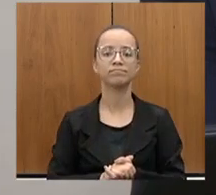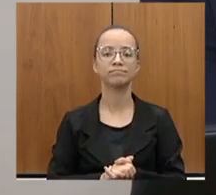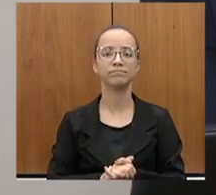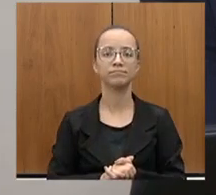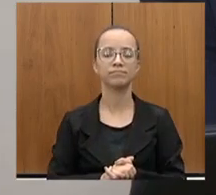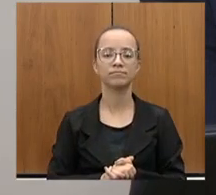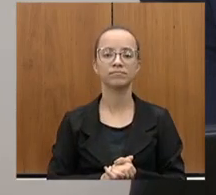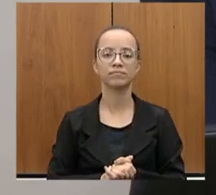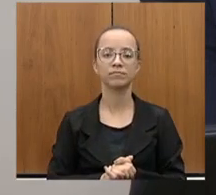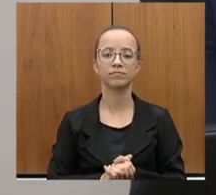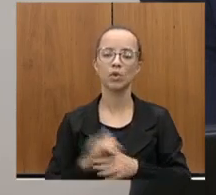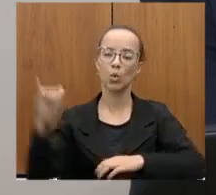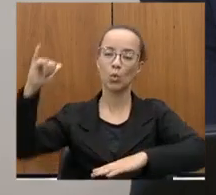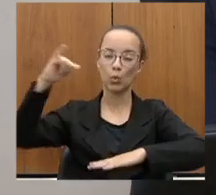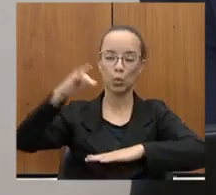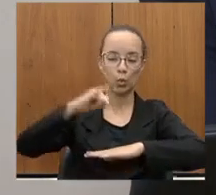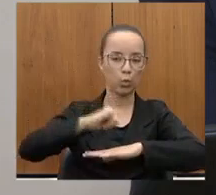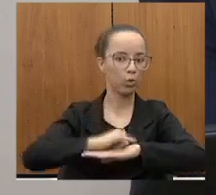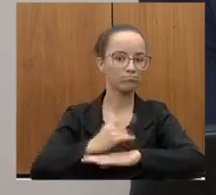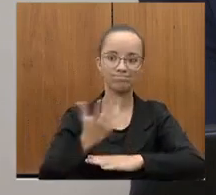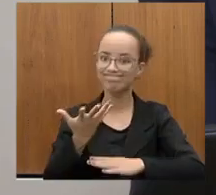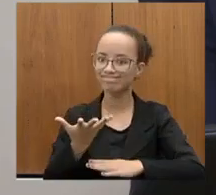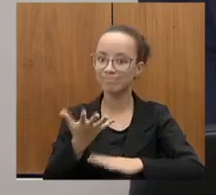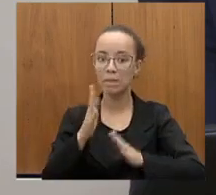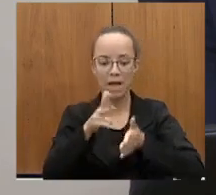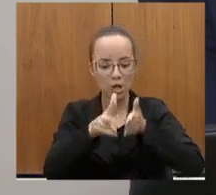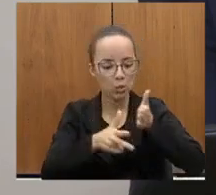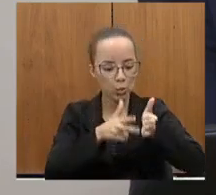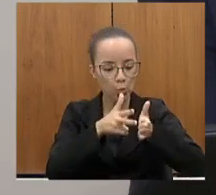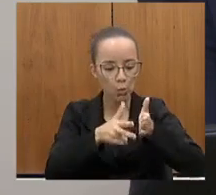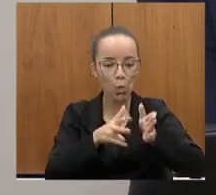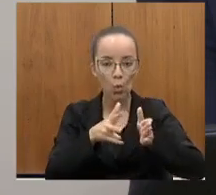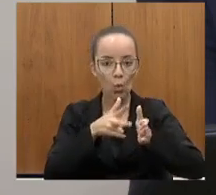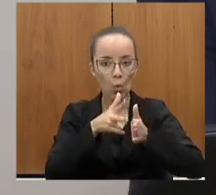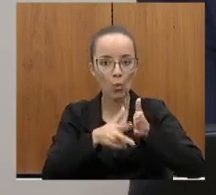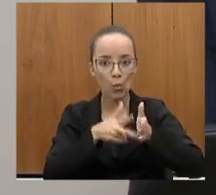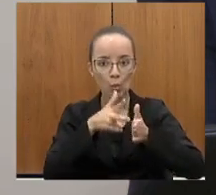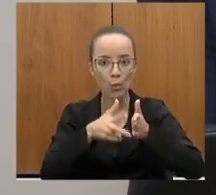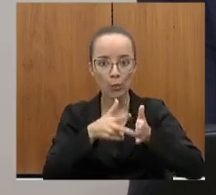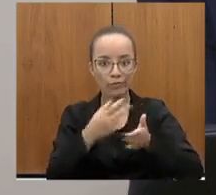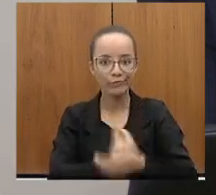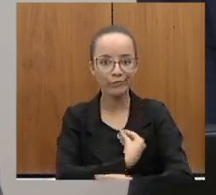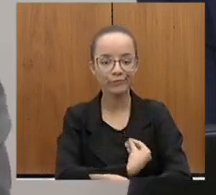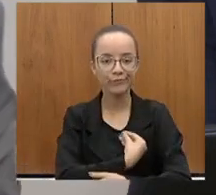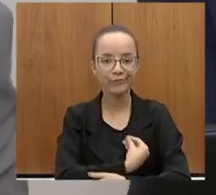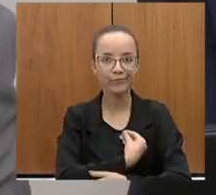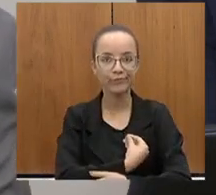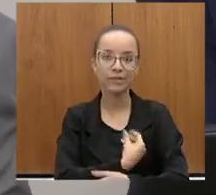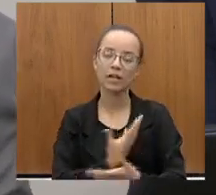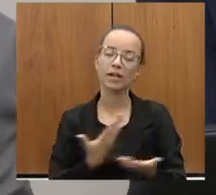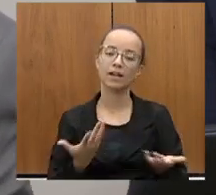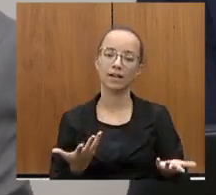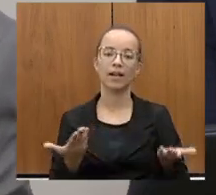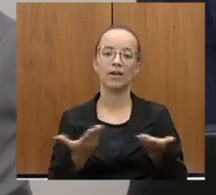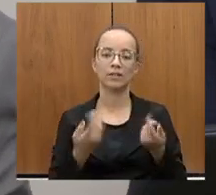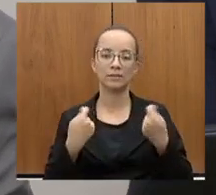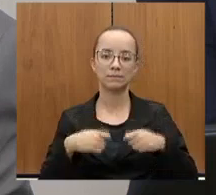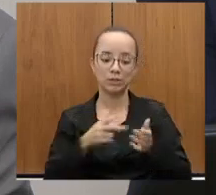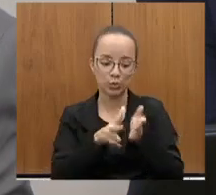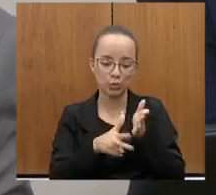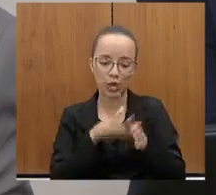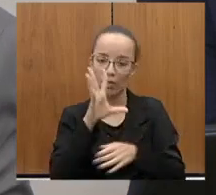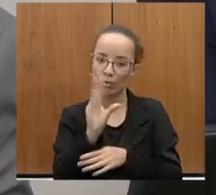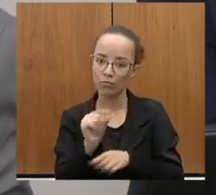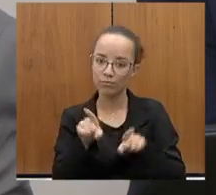o aeroporto também não desce nada, agora o trem funciona. O trem está passando lá, só precisamos agora do trem noturno.